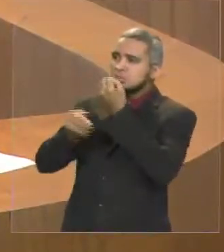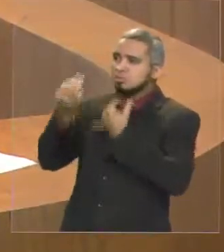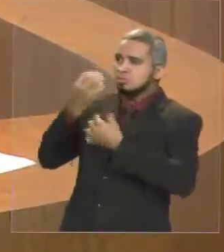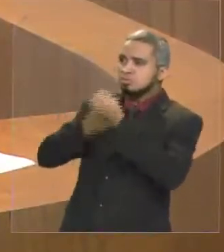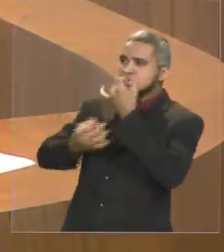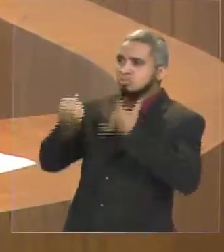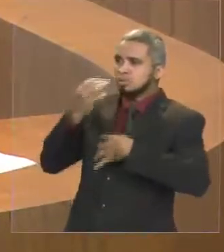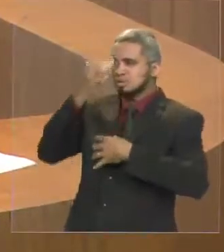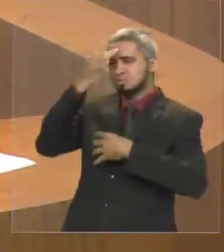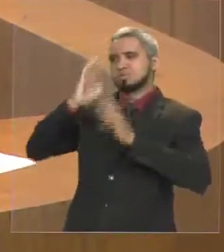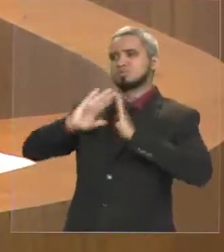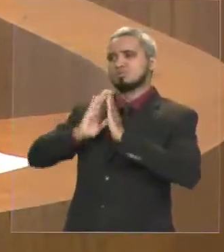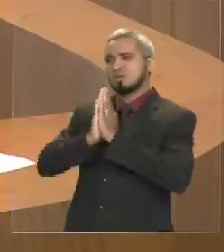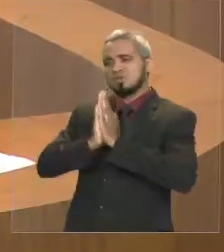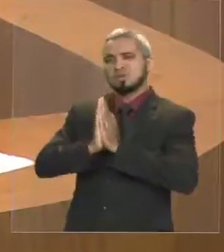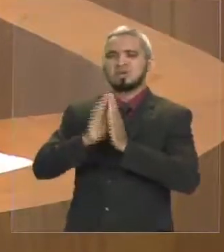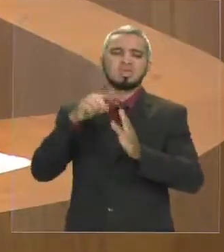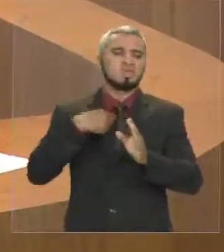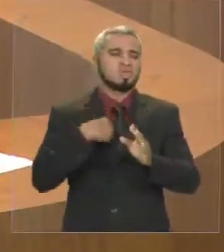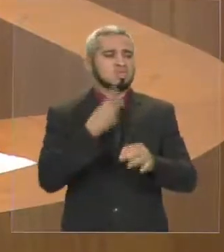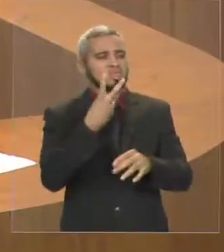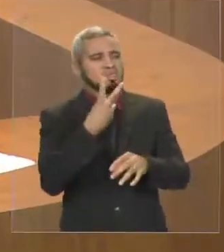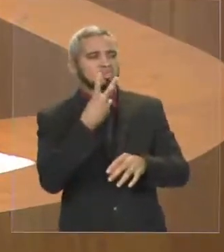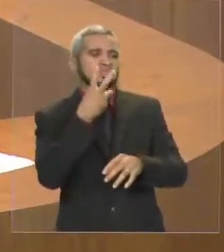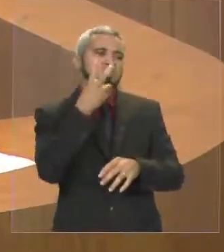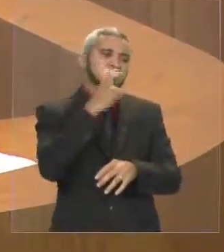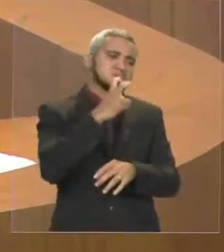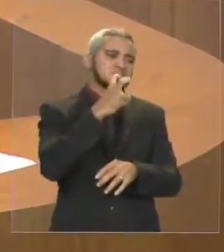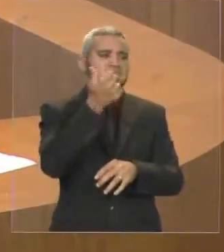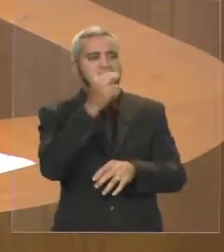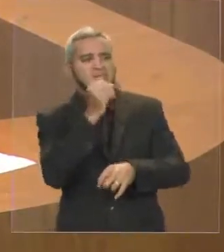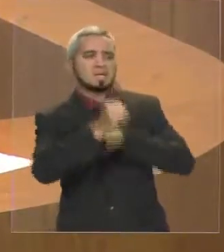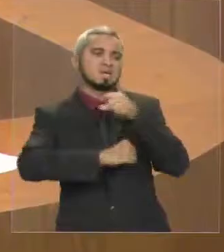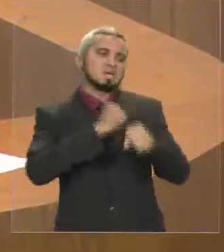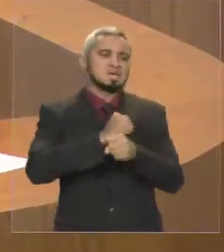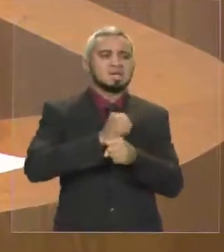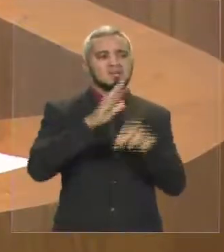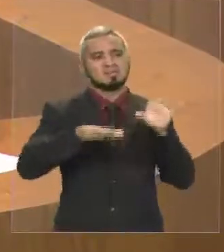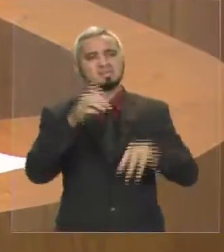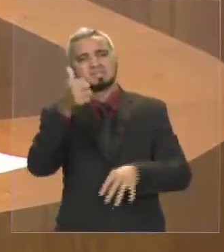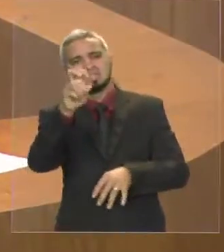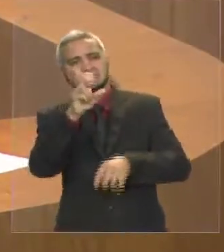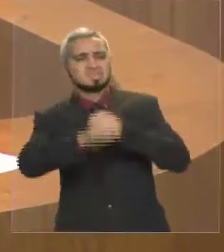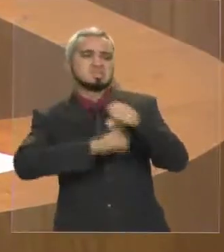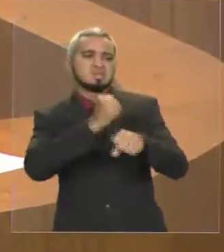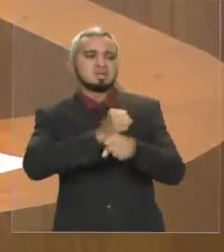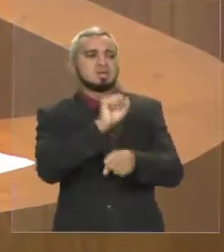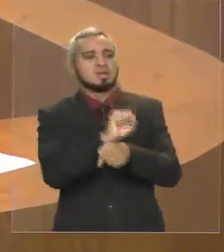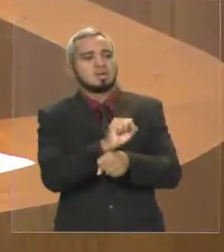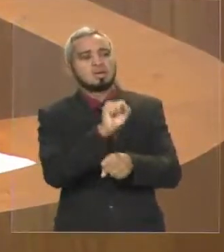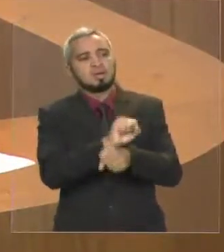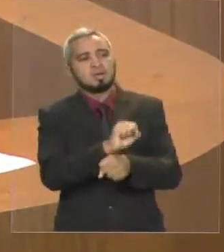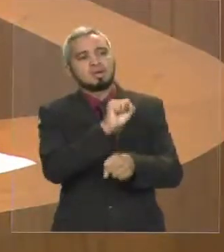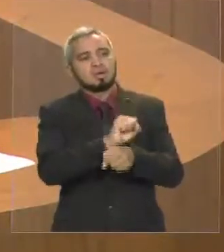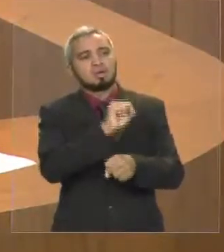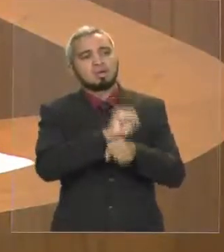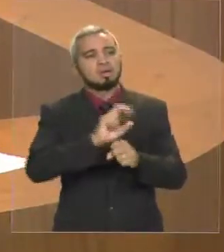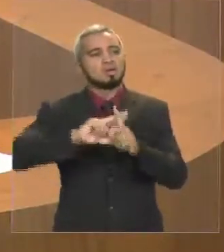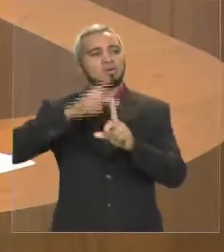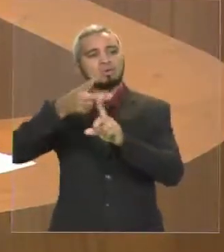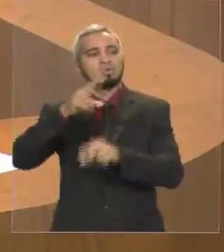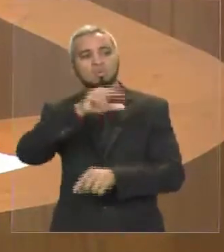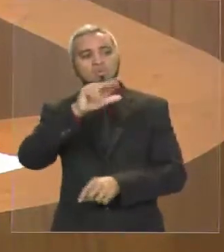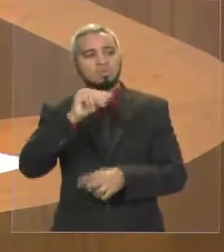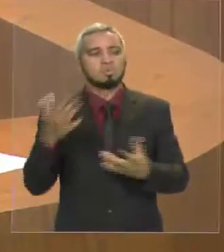pelas suas promoções, já estão há 3, 5, 10 anos, 15 anos e sempre na mesma função, na mesma atividade, que não